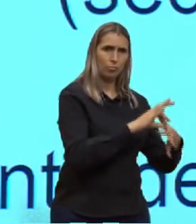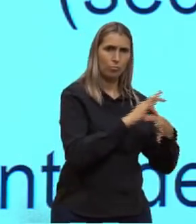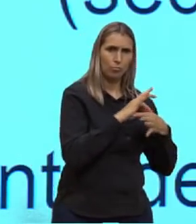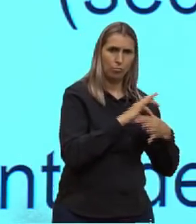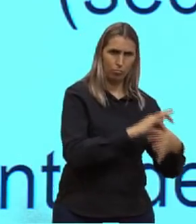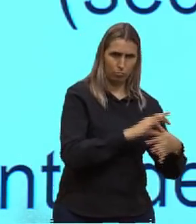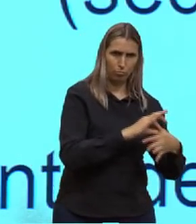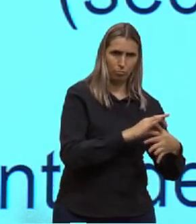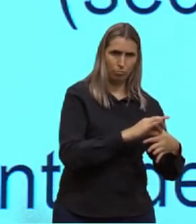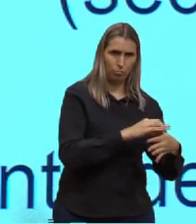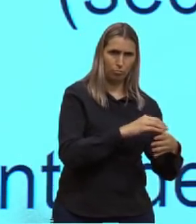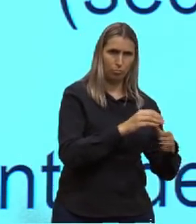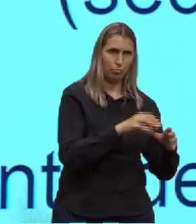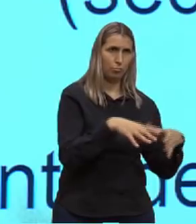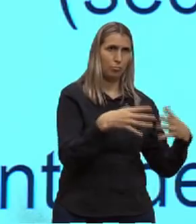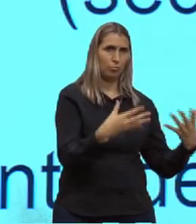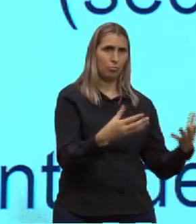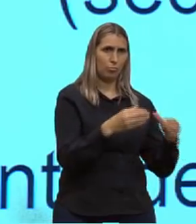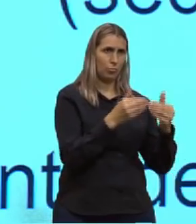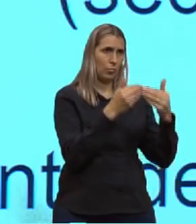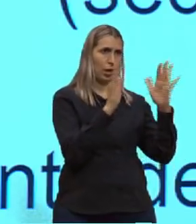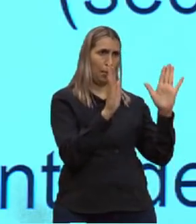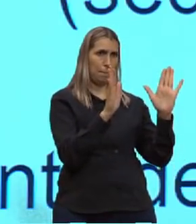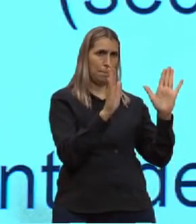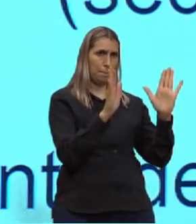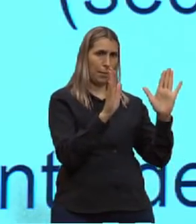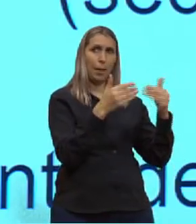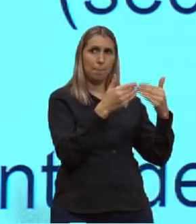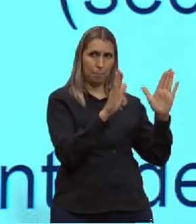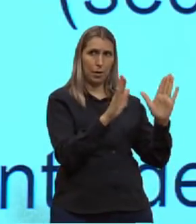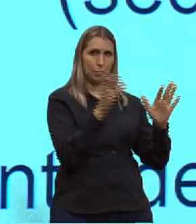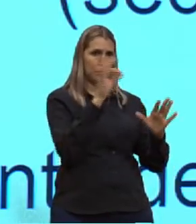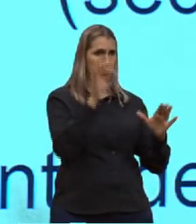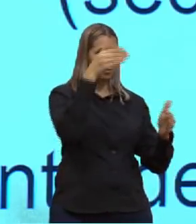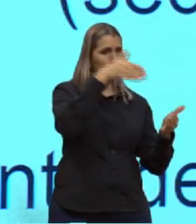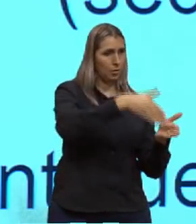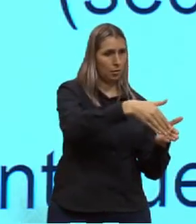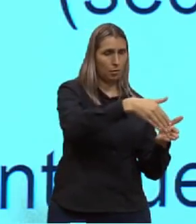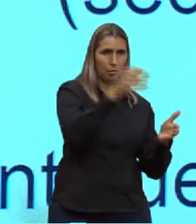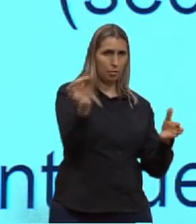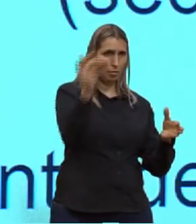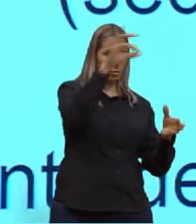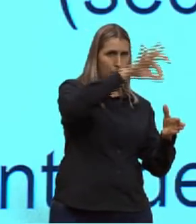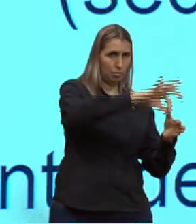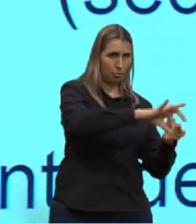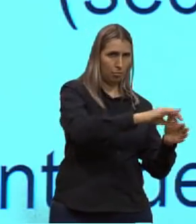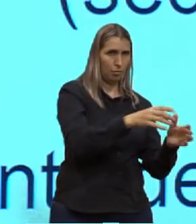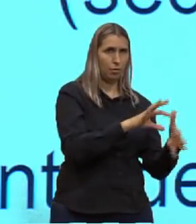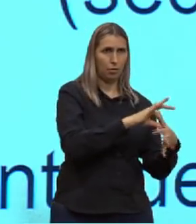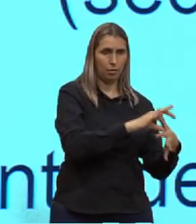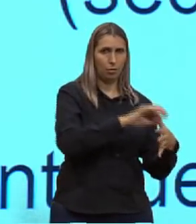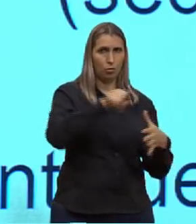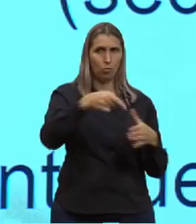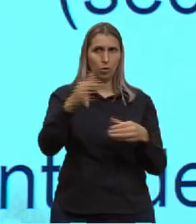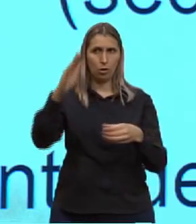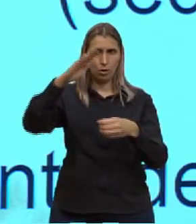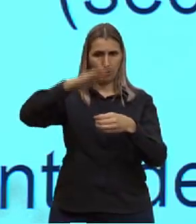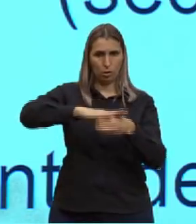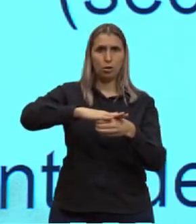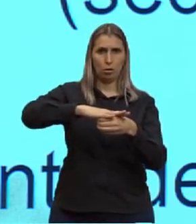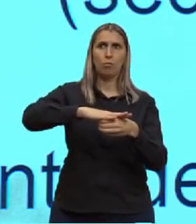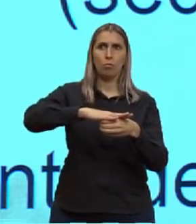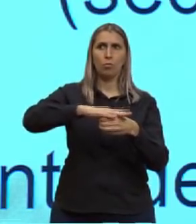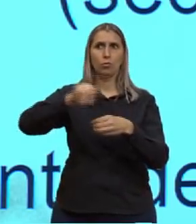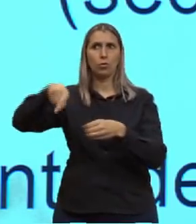exposta, né? Para que as moscas pudessem ter acesso a essa carne. O outro, ele tampou completamente.